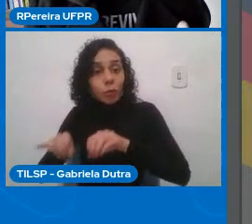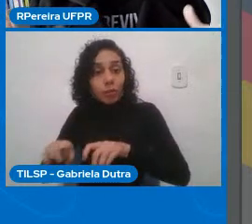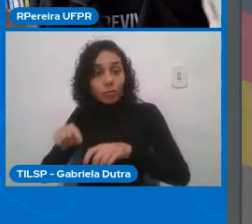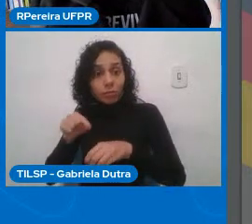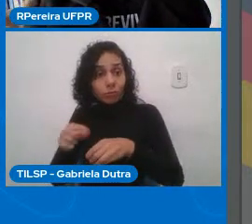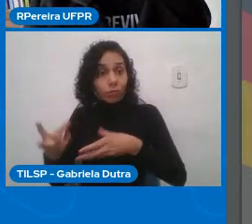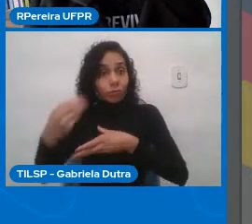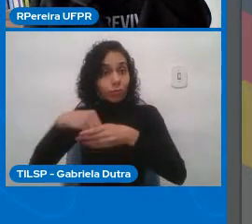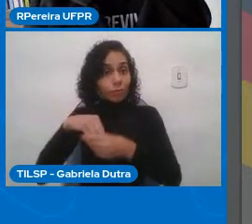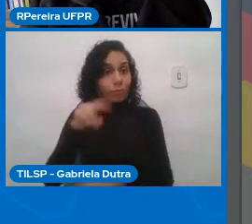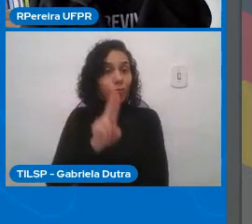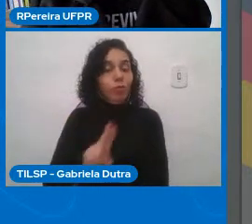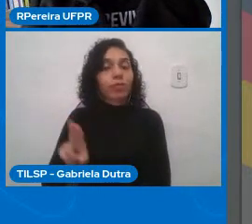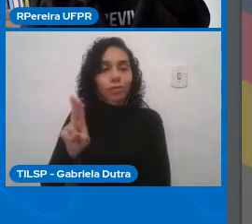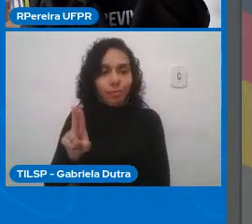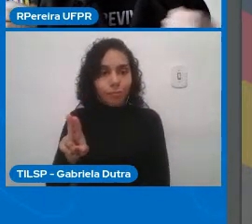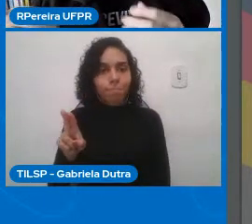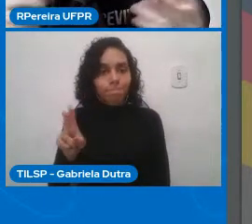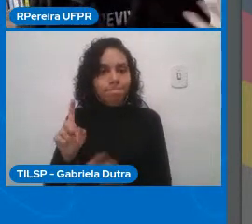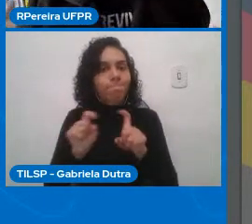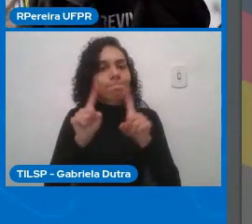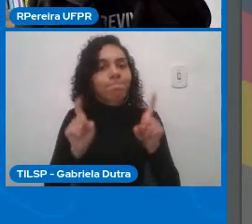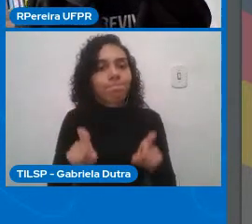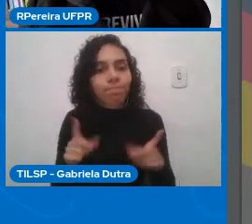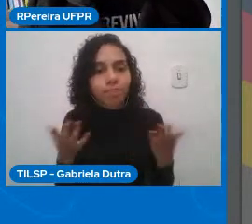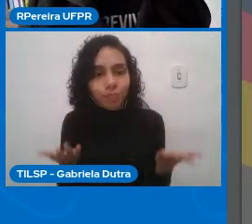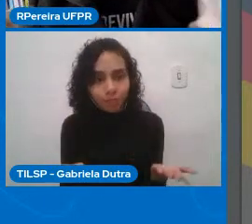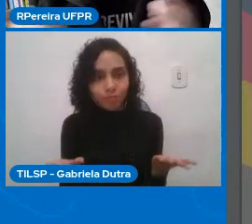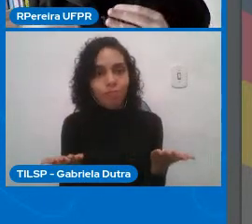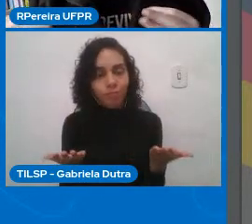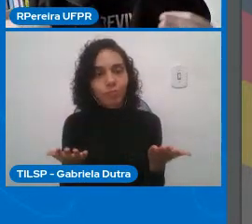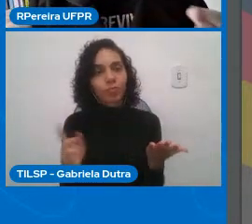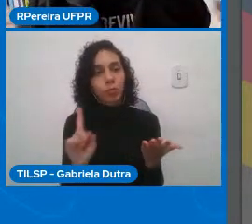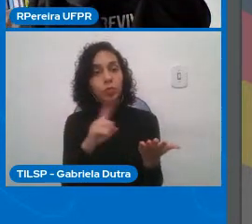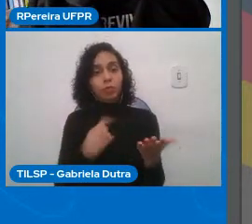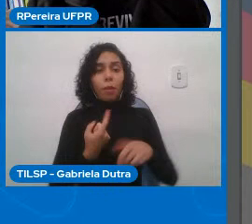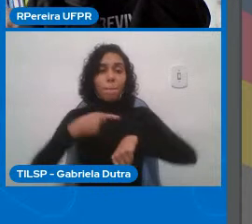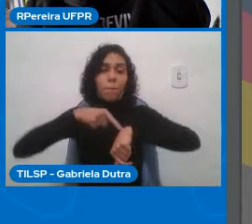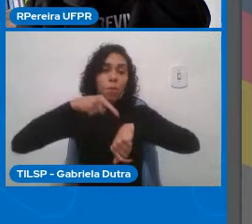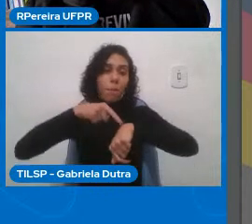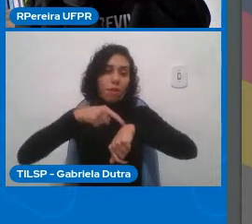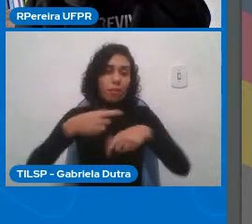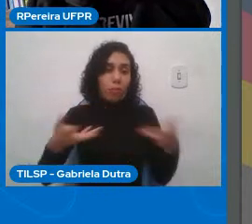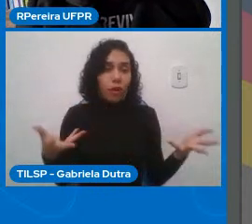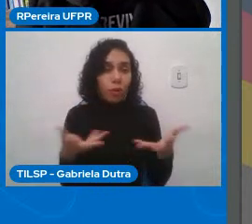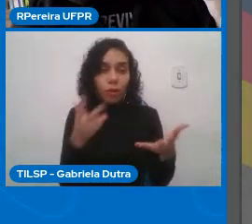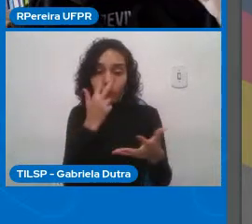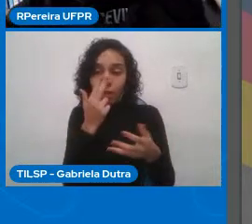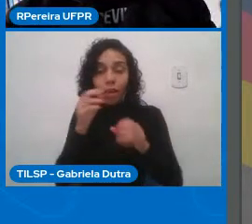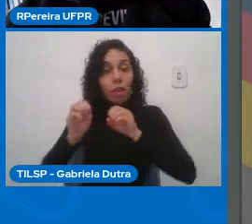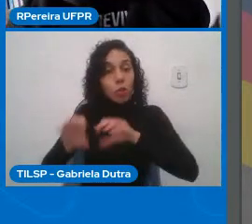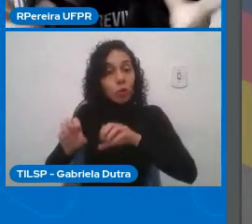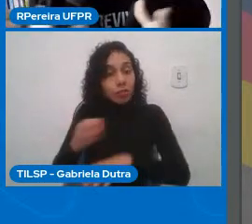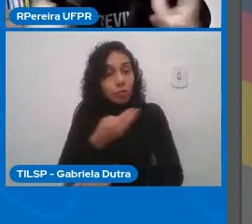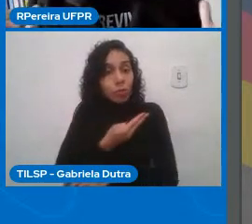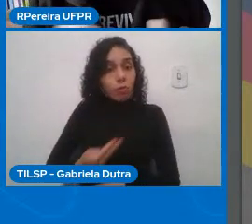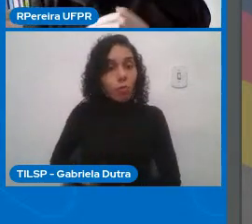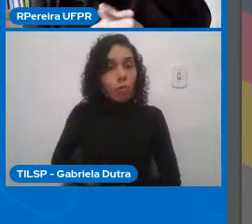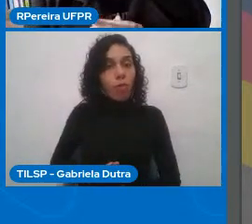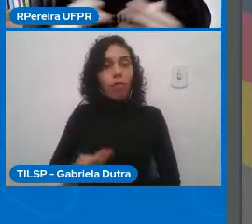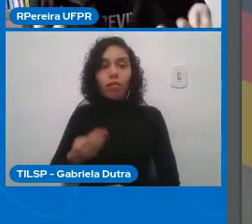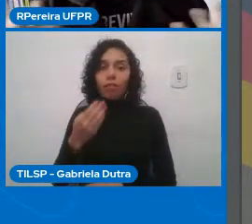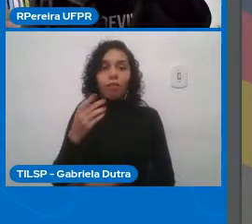Nós estamos passando por um momento em que a educação pública tem sido sistematicamente atacada, explicitamente